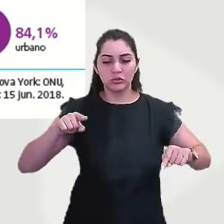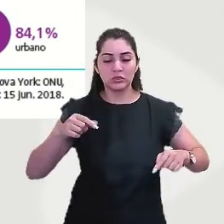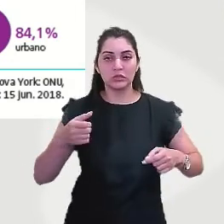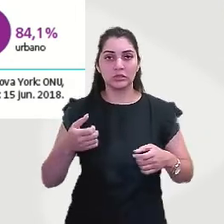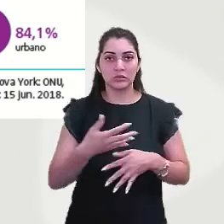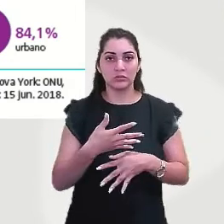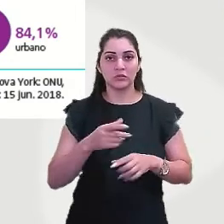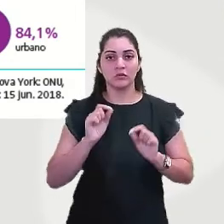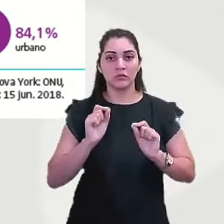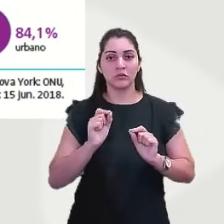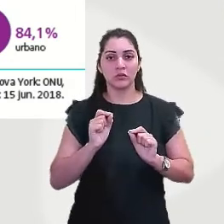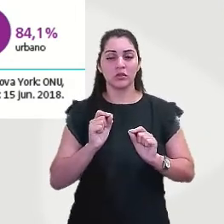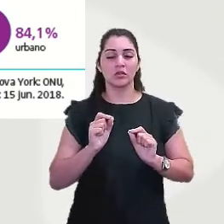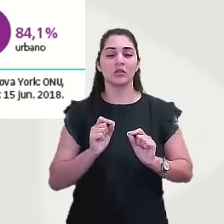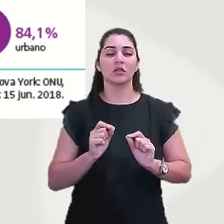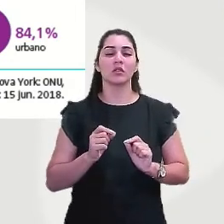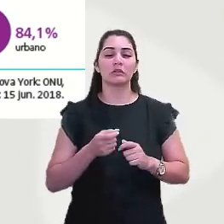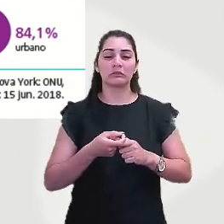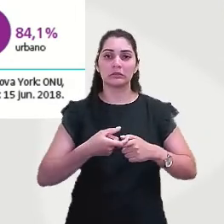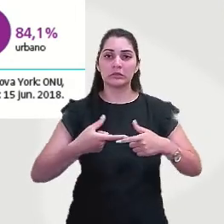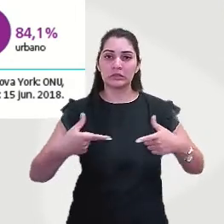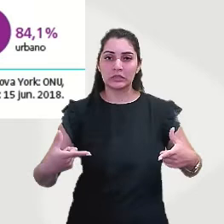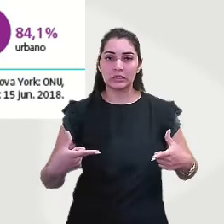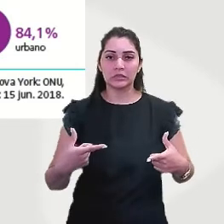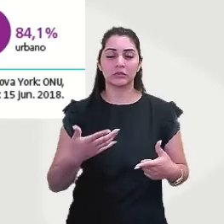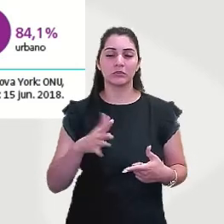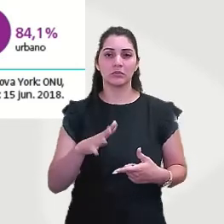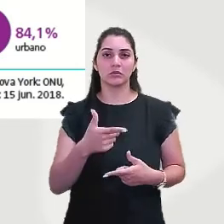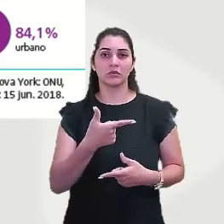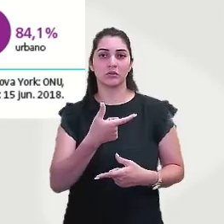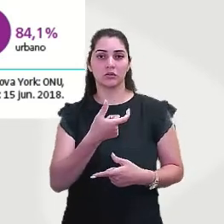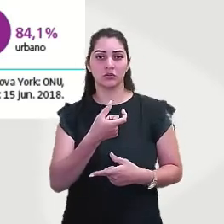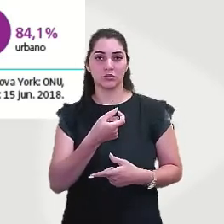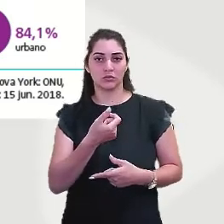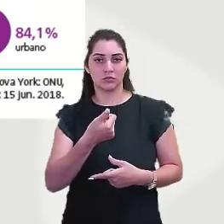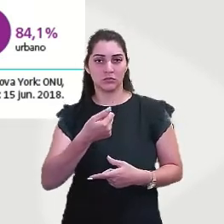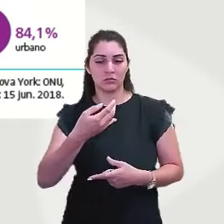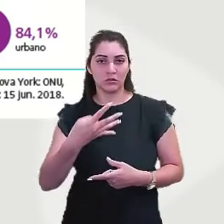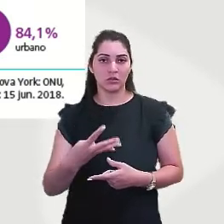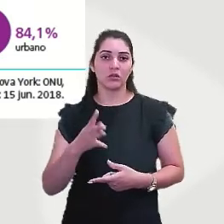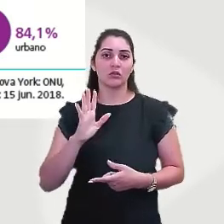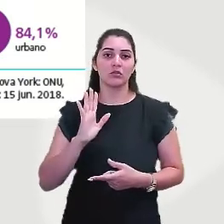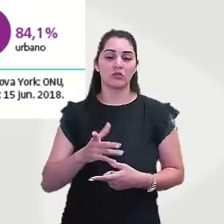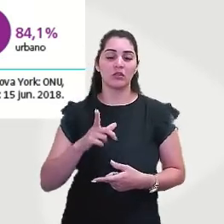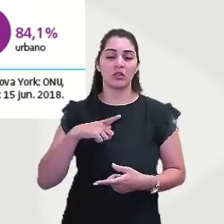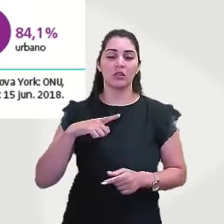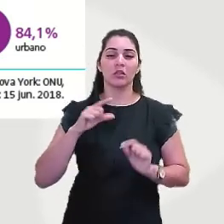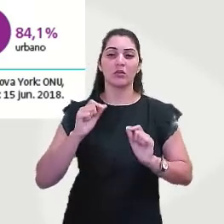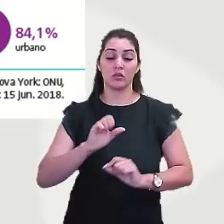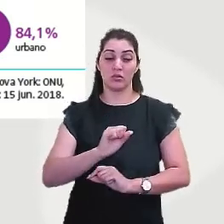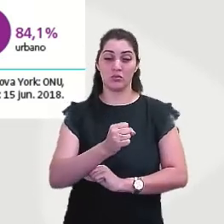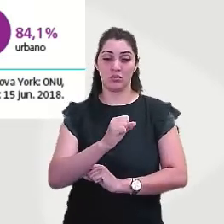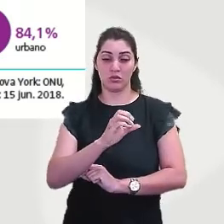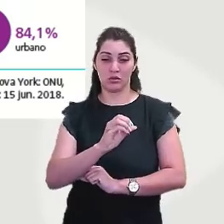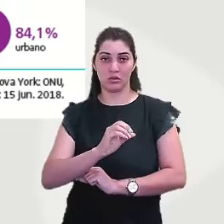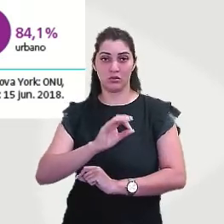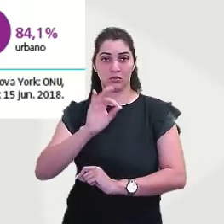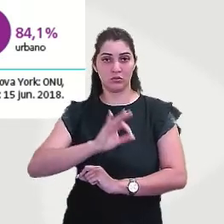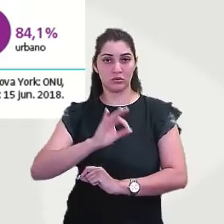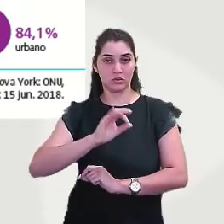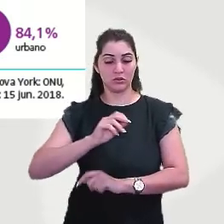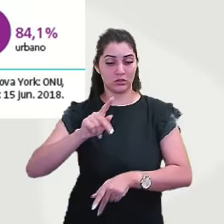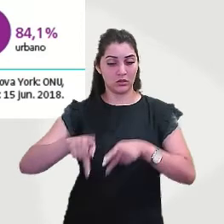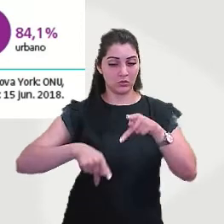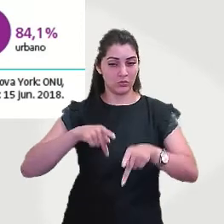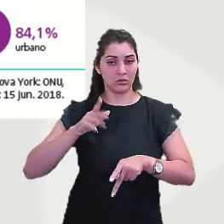ela foi muito grande. Então, você vê aí que em 2014, já tinha 80% da população já habitava